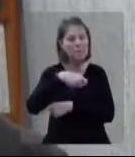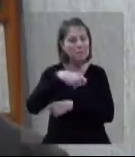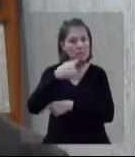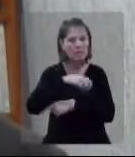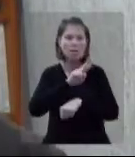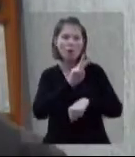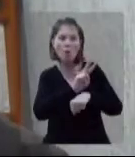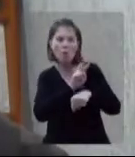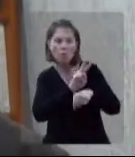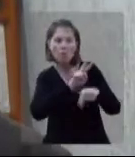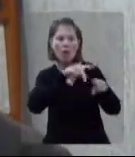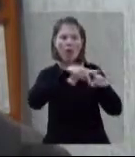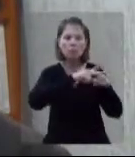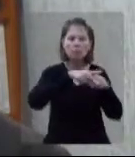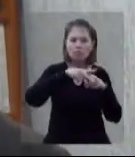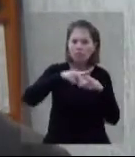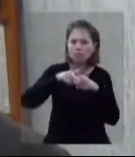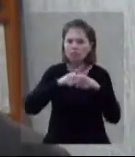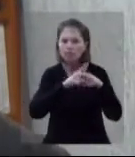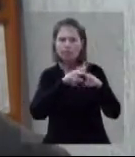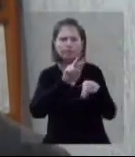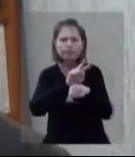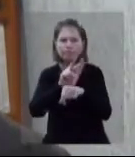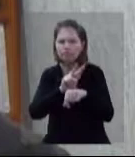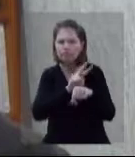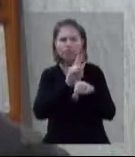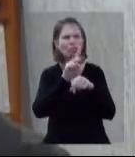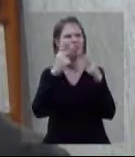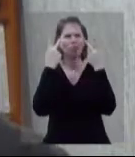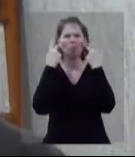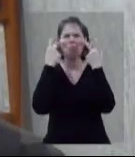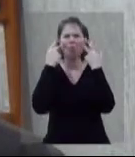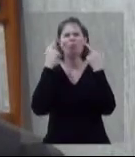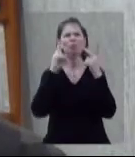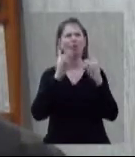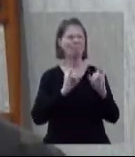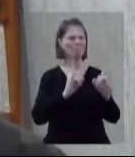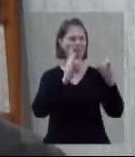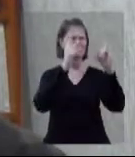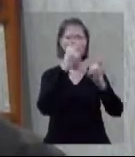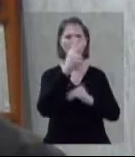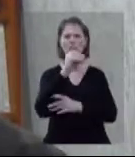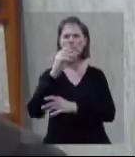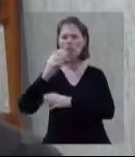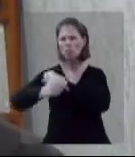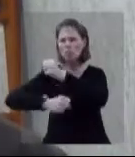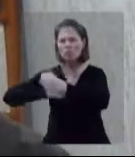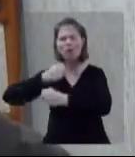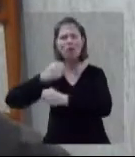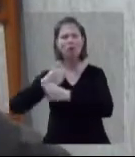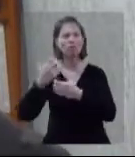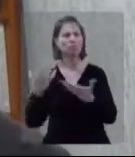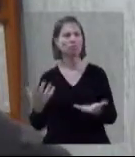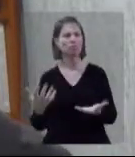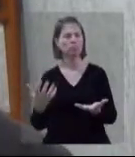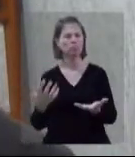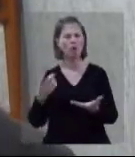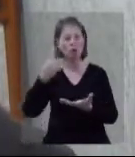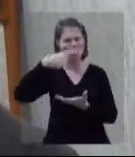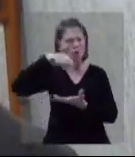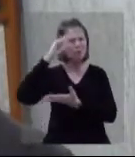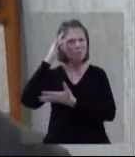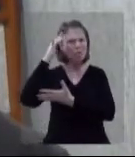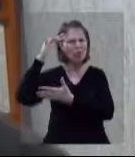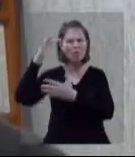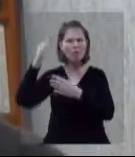ele precisava de cuidados, algo normal para um prédio de 200 anos. Podemos imaginar o que vai acontecer